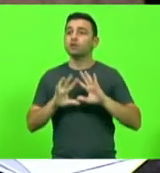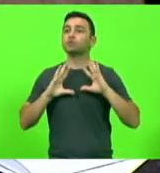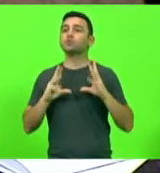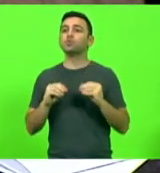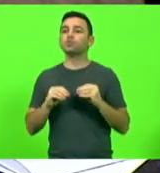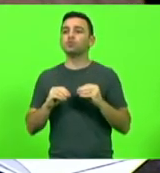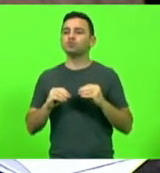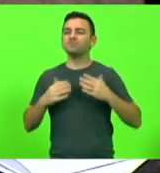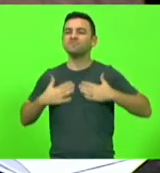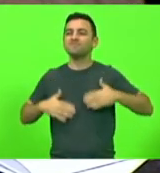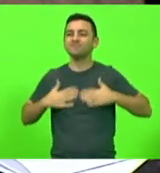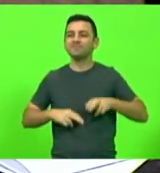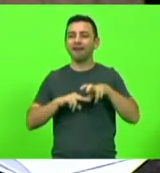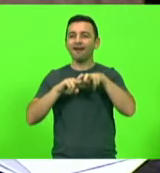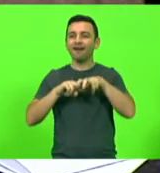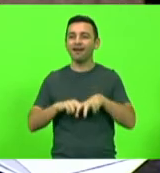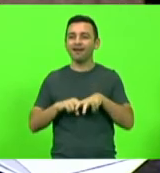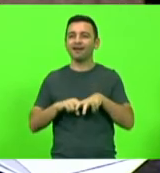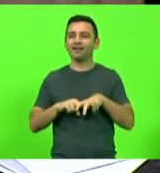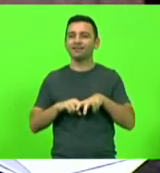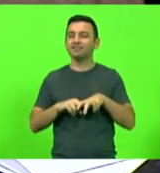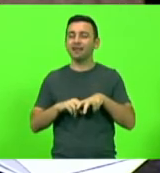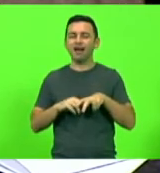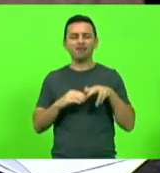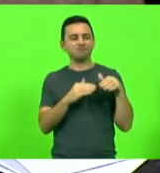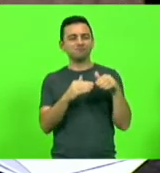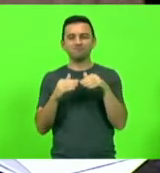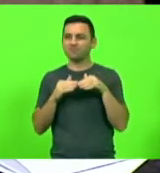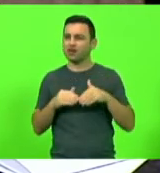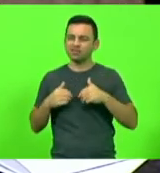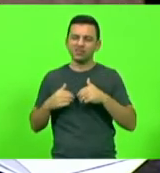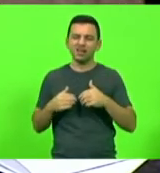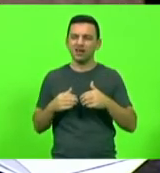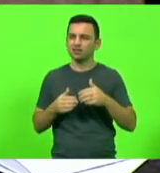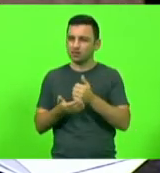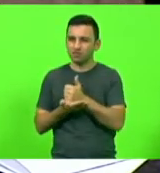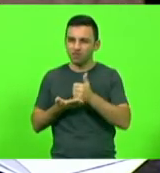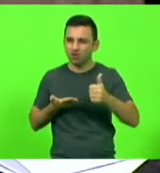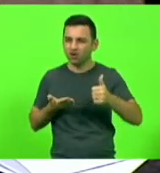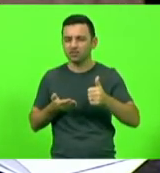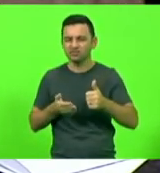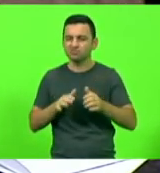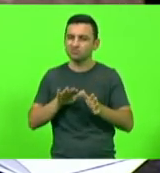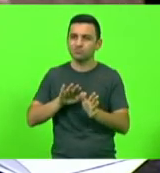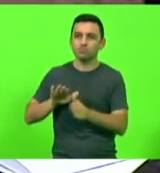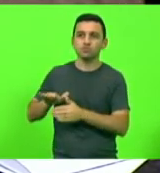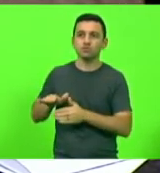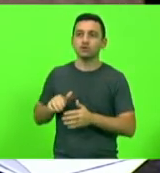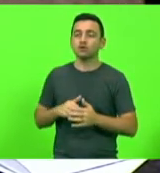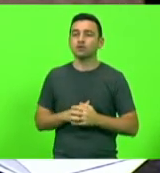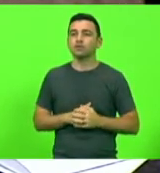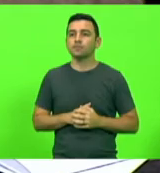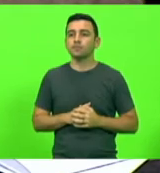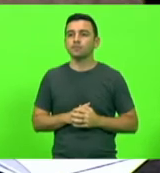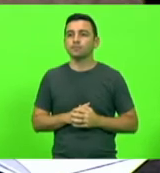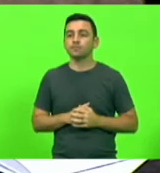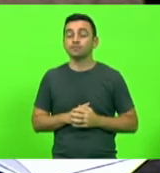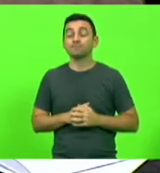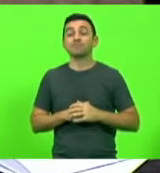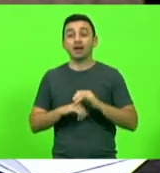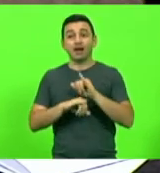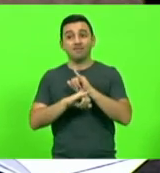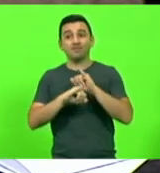numa mesa e todos concordam e deixaram isso para trás. A mensagem que é passada, então, é que